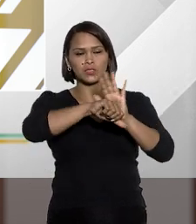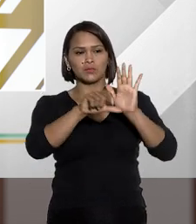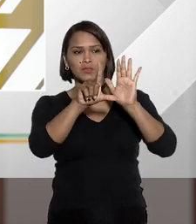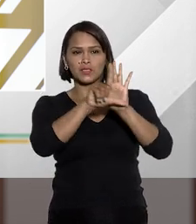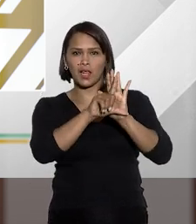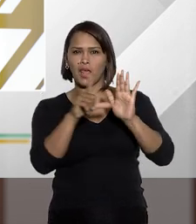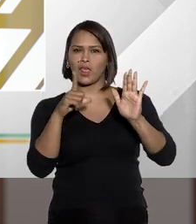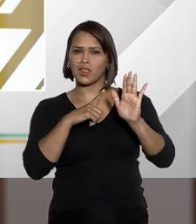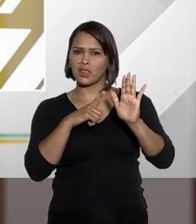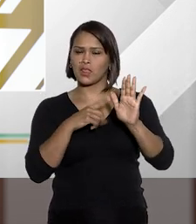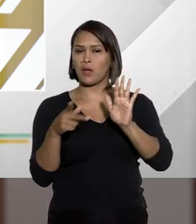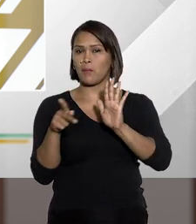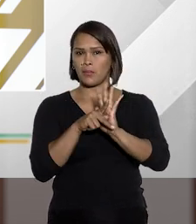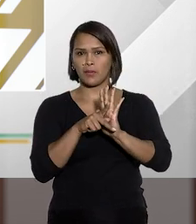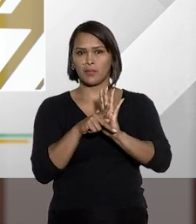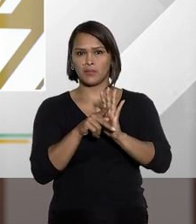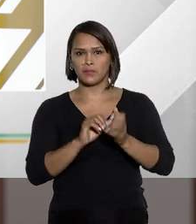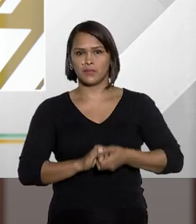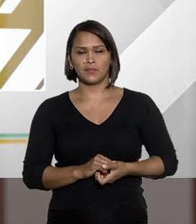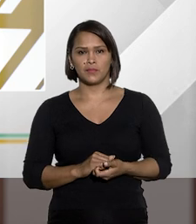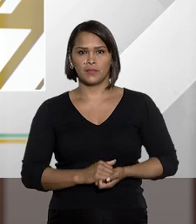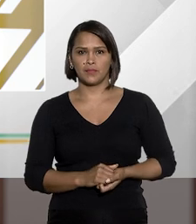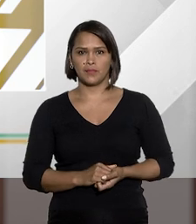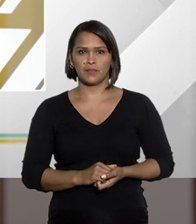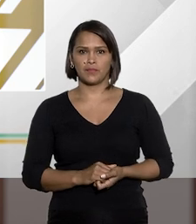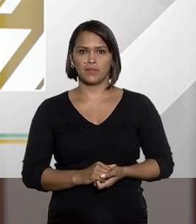crimes previstos nessa lei são do tipo próprio?